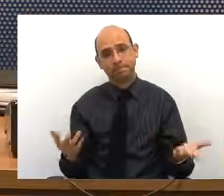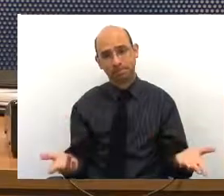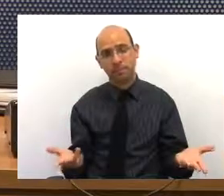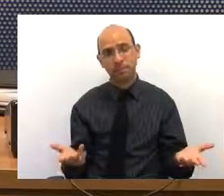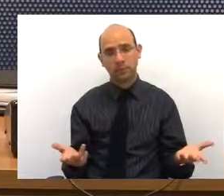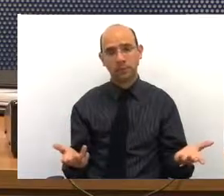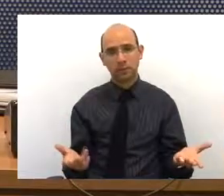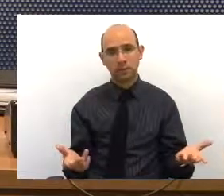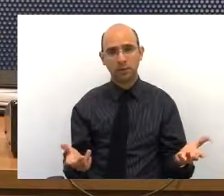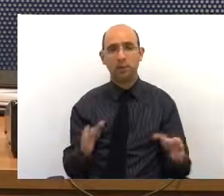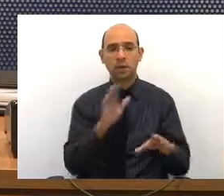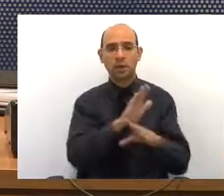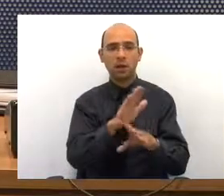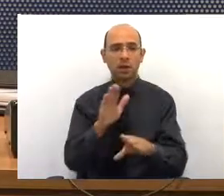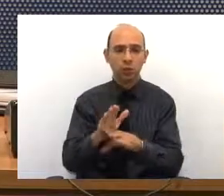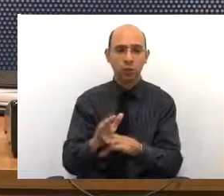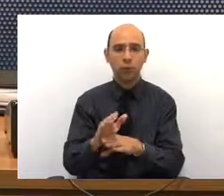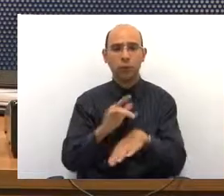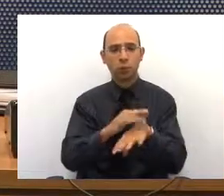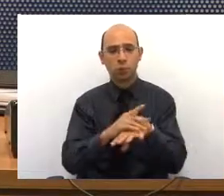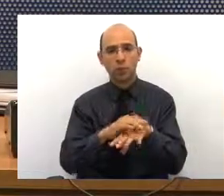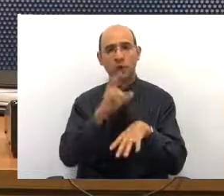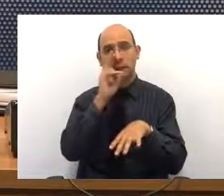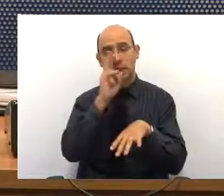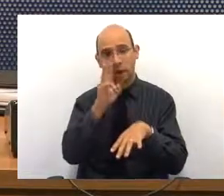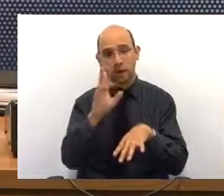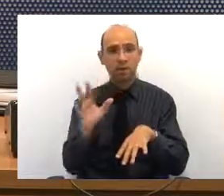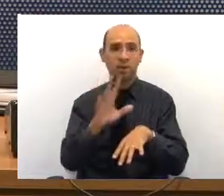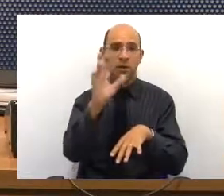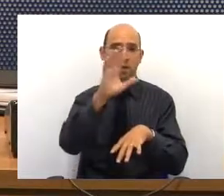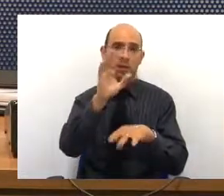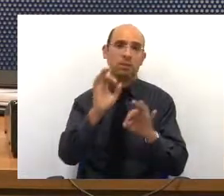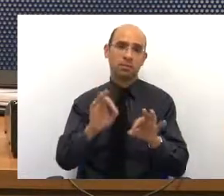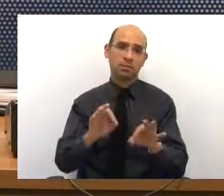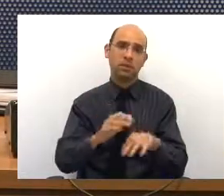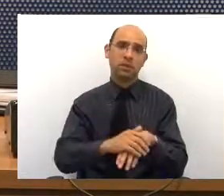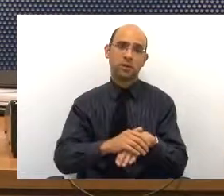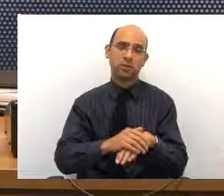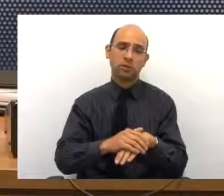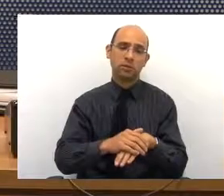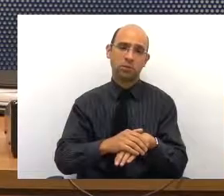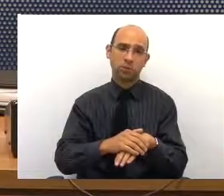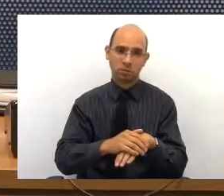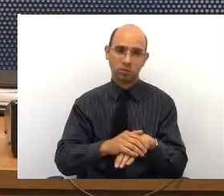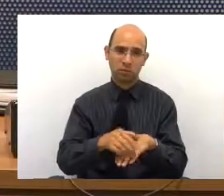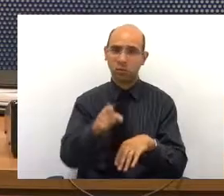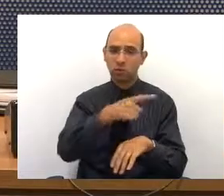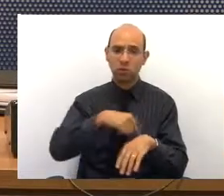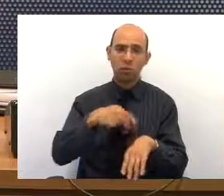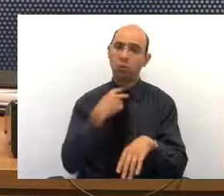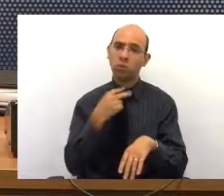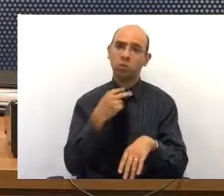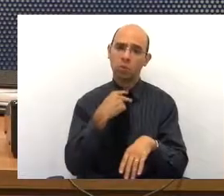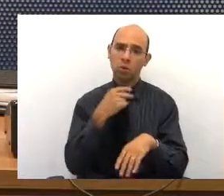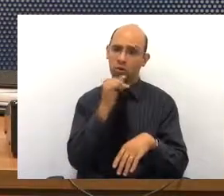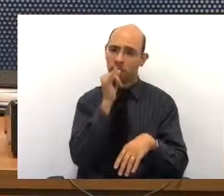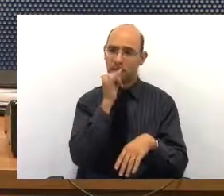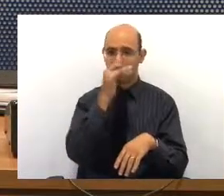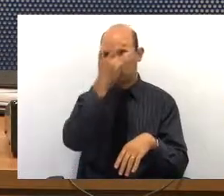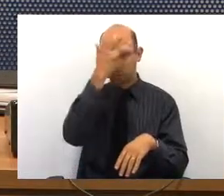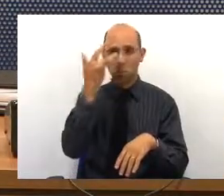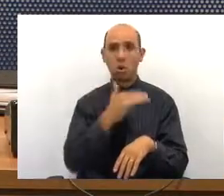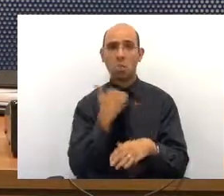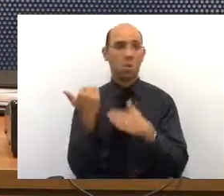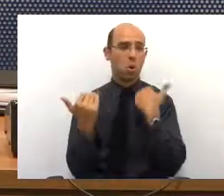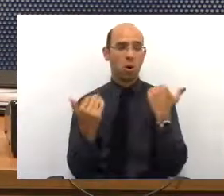tratamento das doenças graves é caro e nós não podemos deixar as pessoas morrerem.